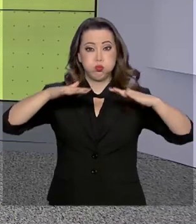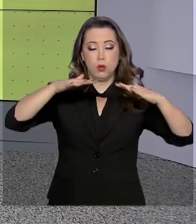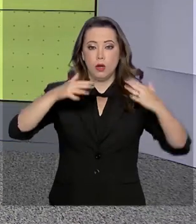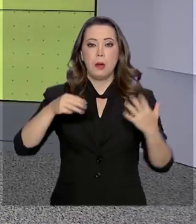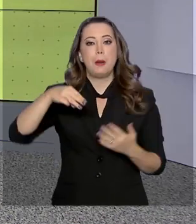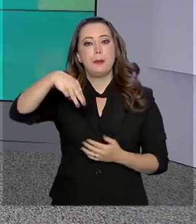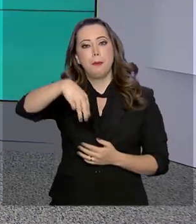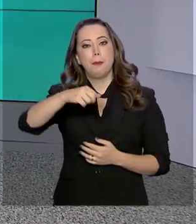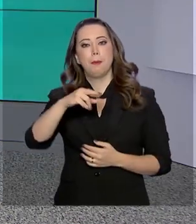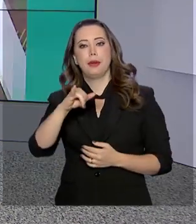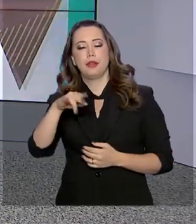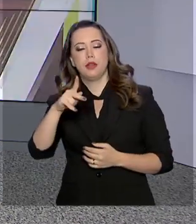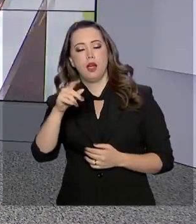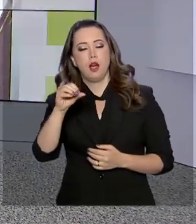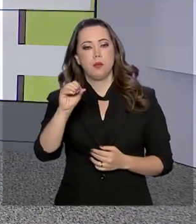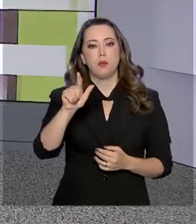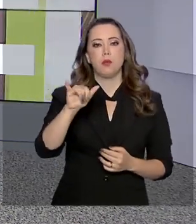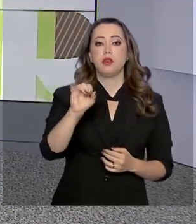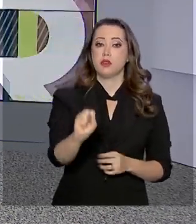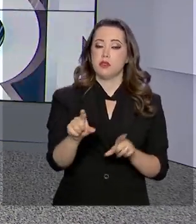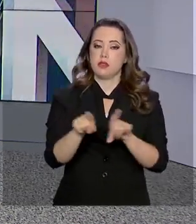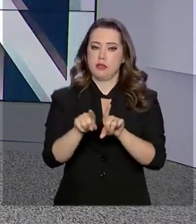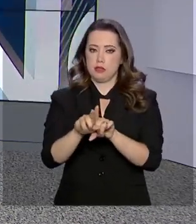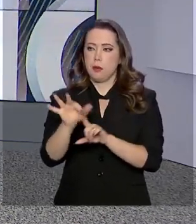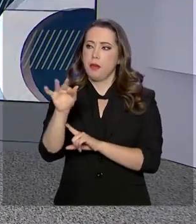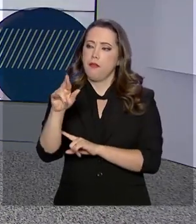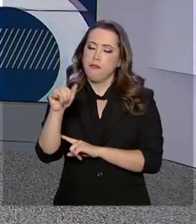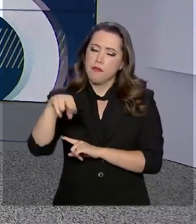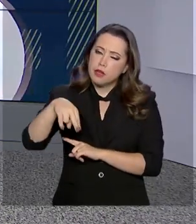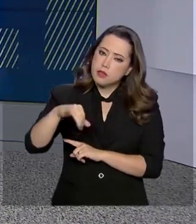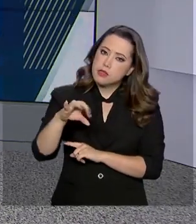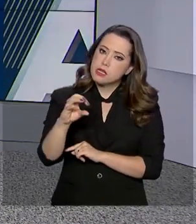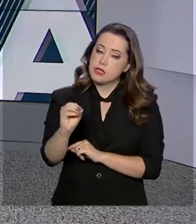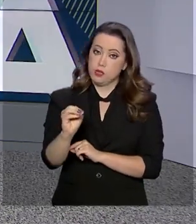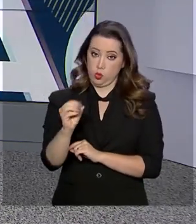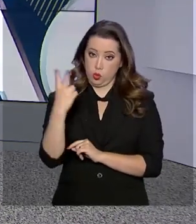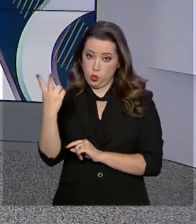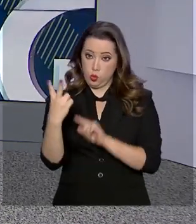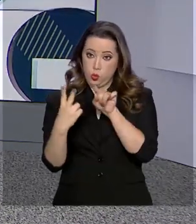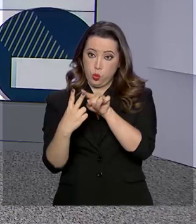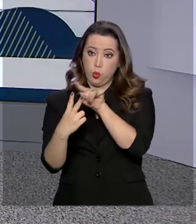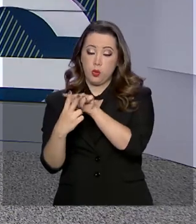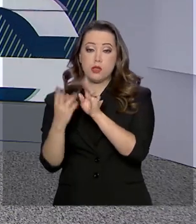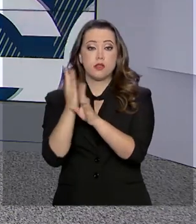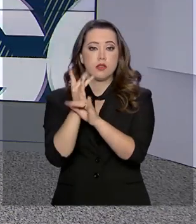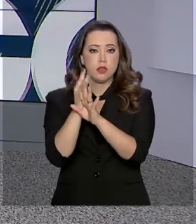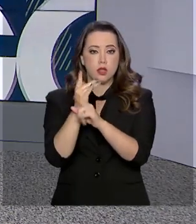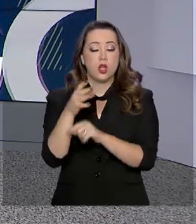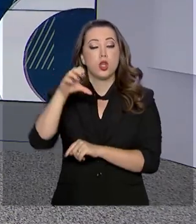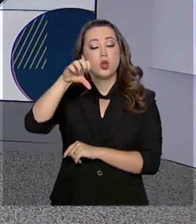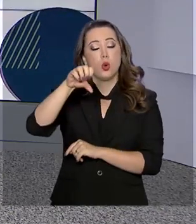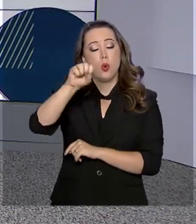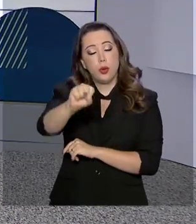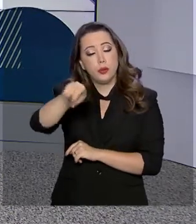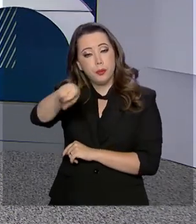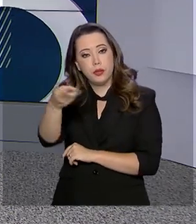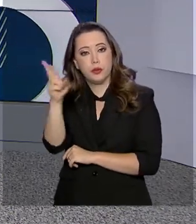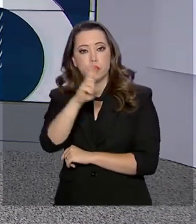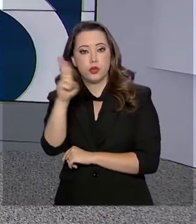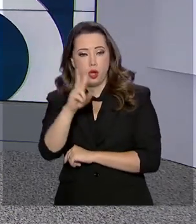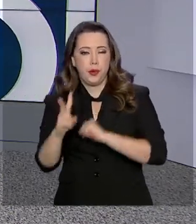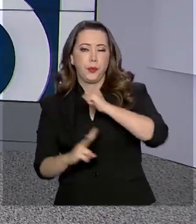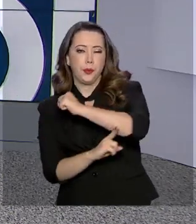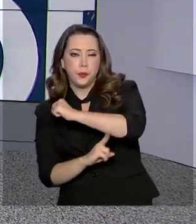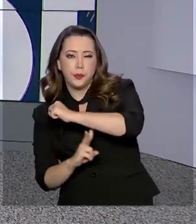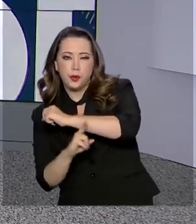Francisco Morato, em São Paulo, vão receber 8 milhões de reais para reconstrução de pontes, obras de drenagem, pavimentação e